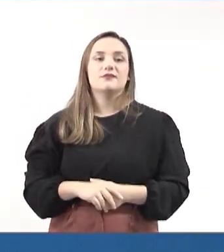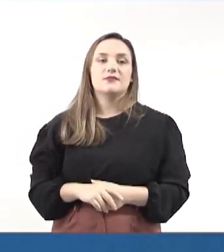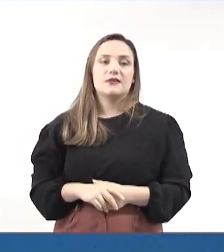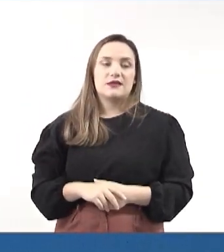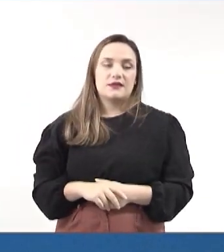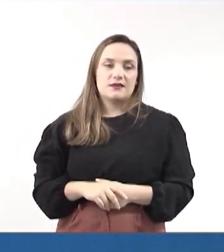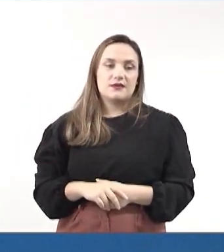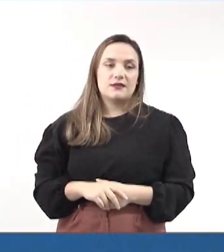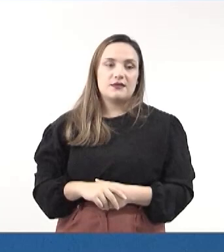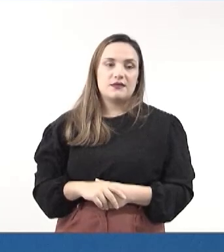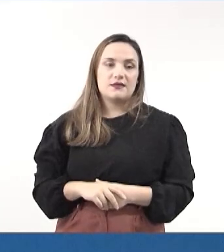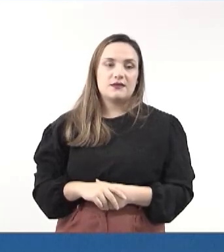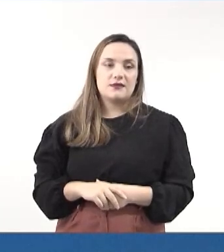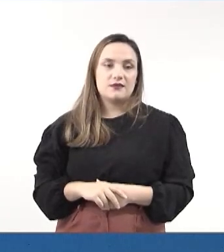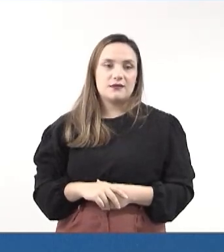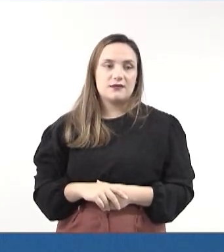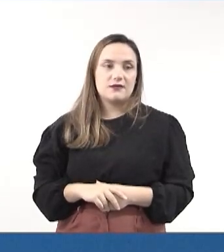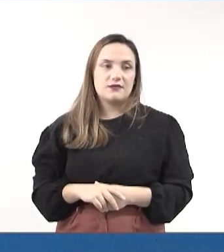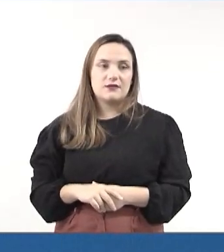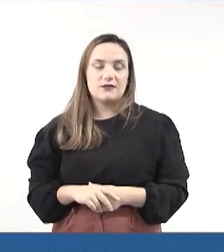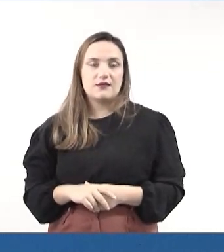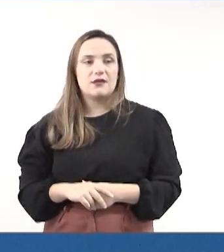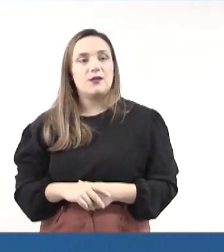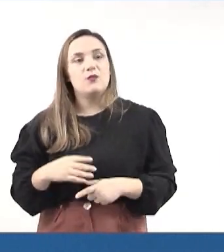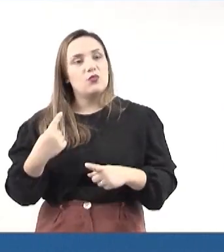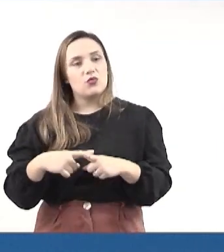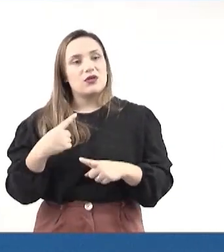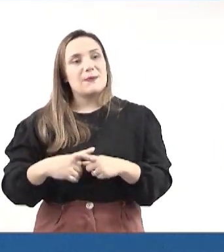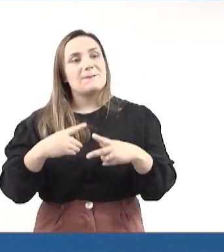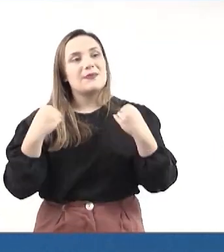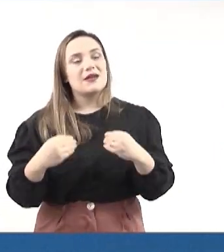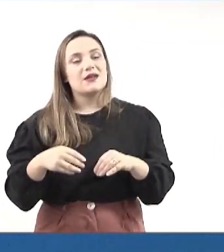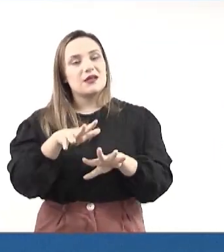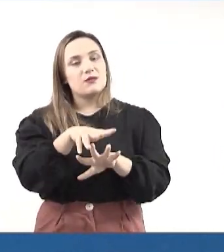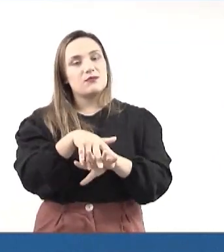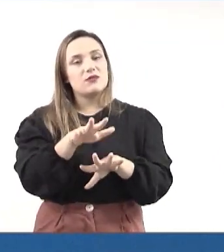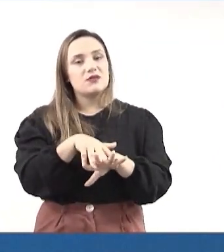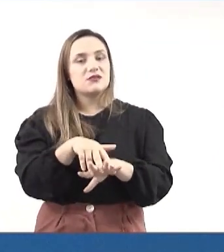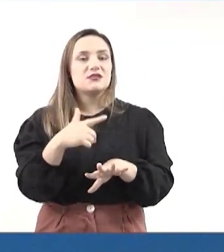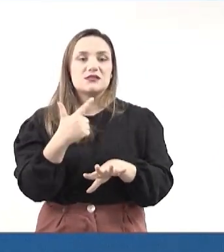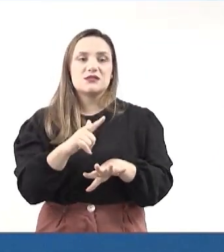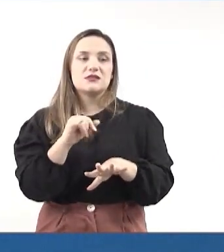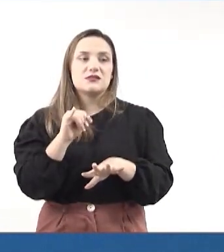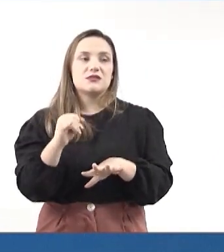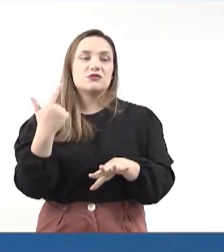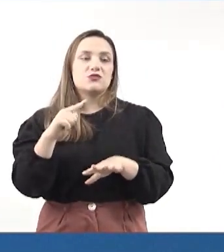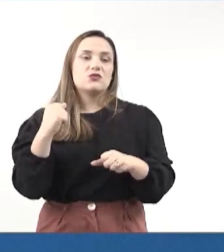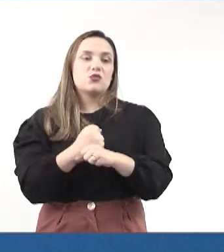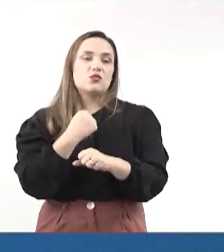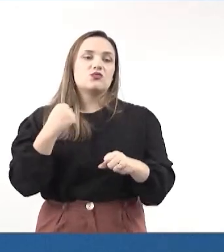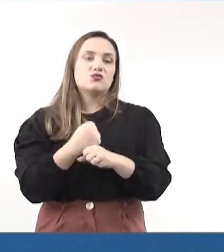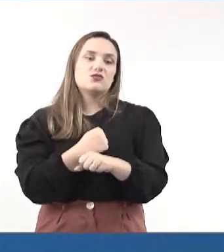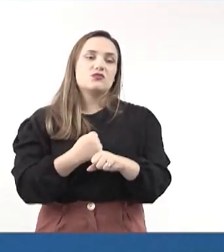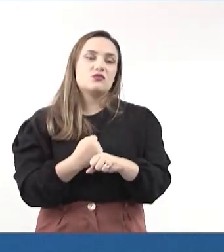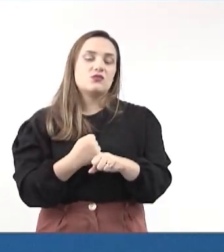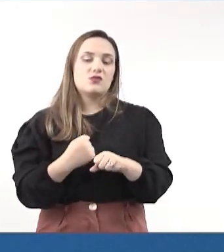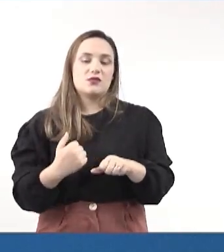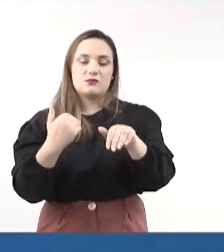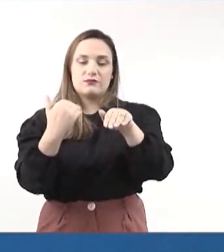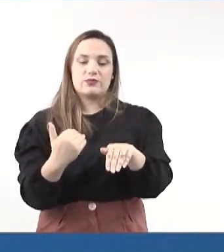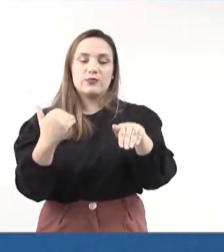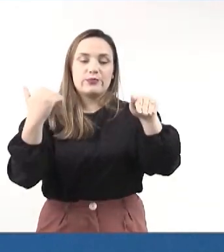forma, porque não se justifica pedagiar rodovias para que não seja, depois, efetivada a sua duplicação,